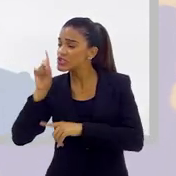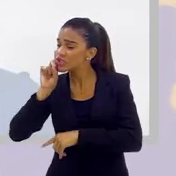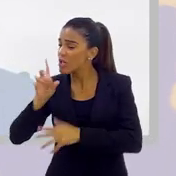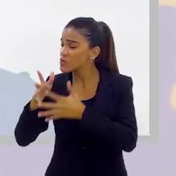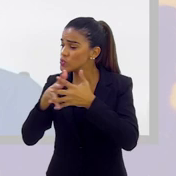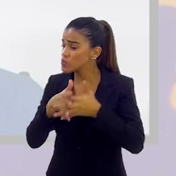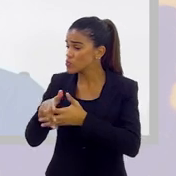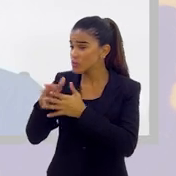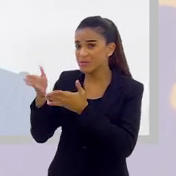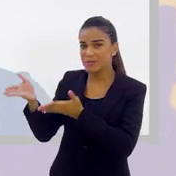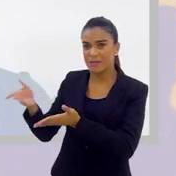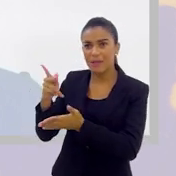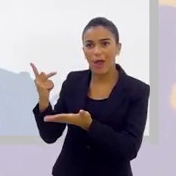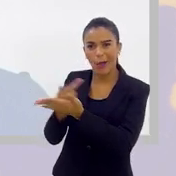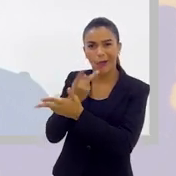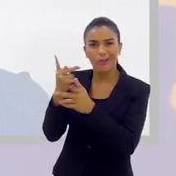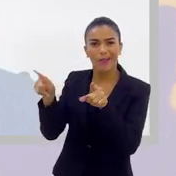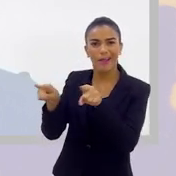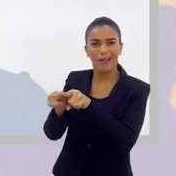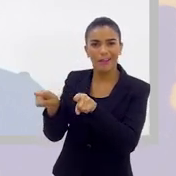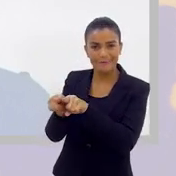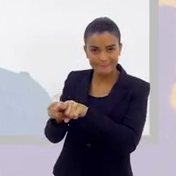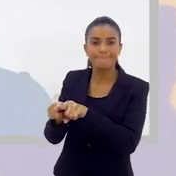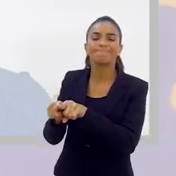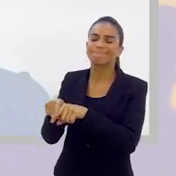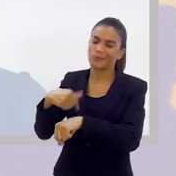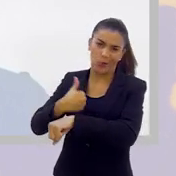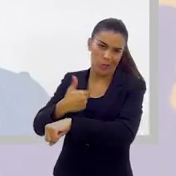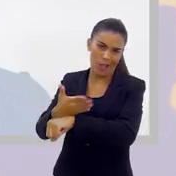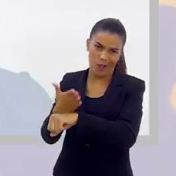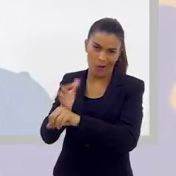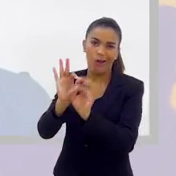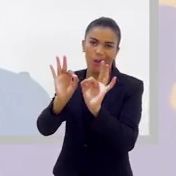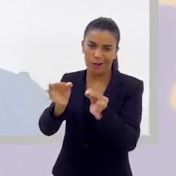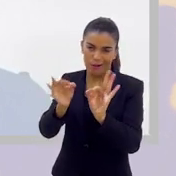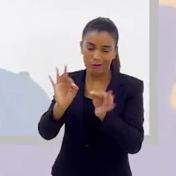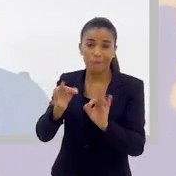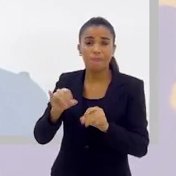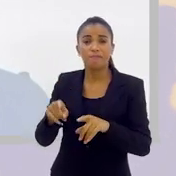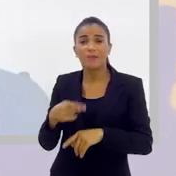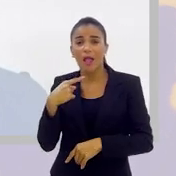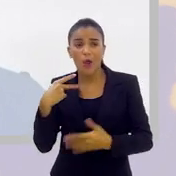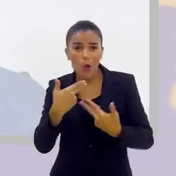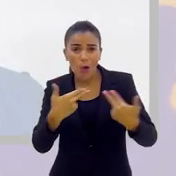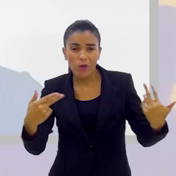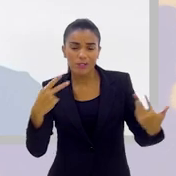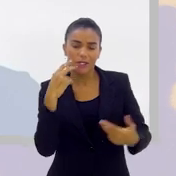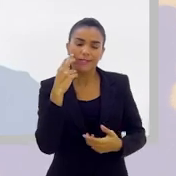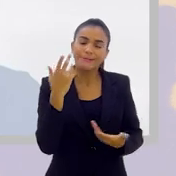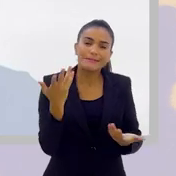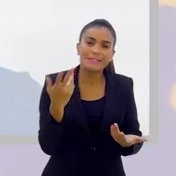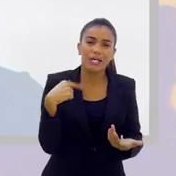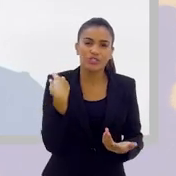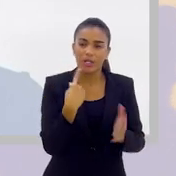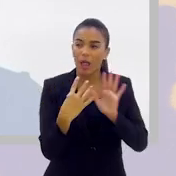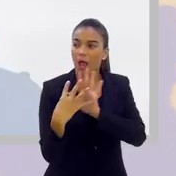nos Estados Unidos, acontece também. Toda hora. são coisas que a gente acaba